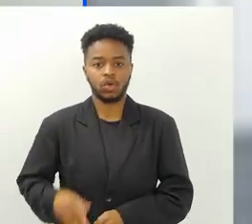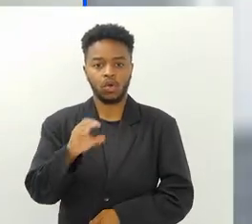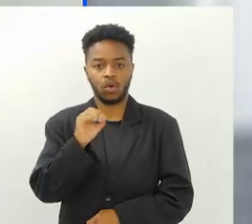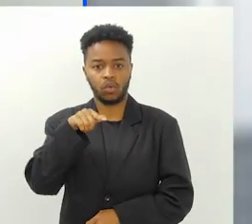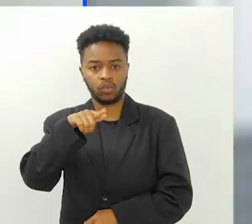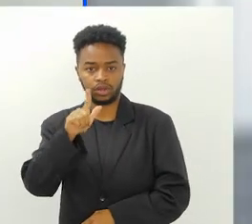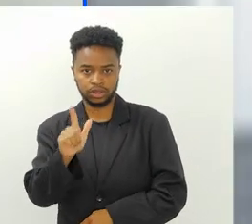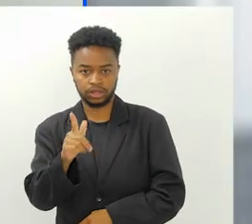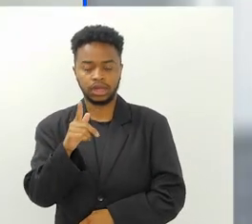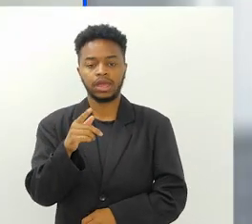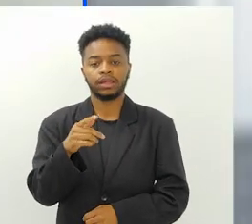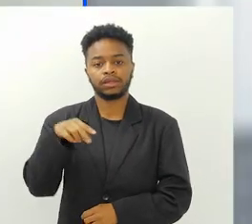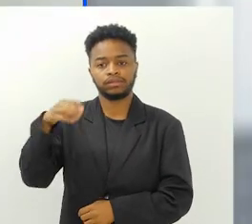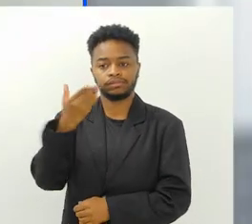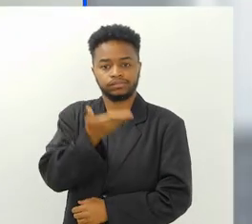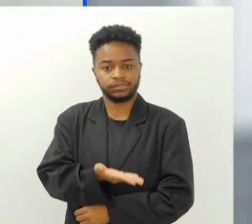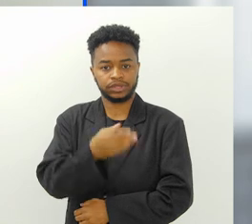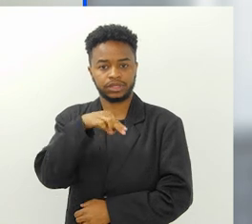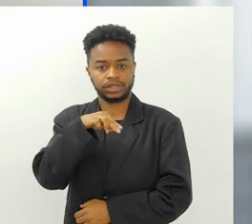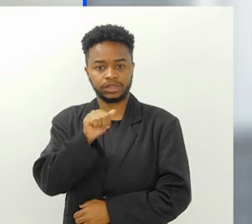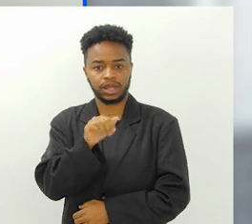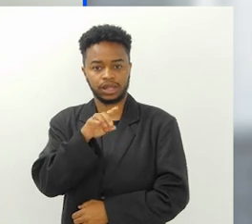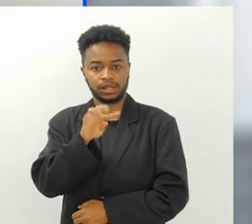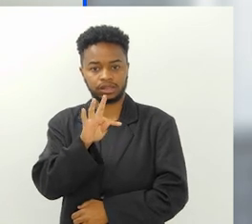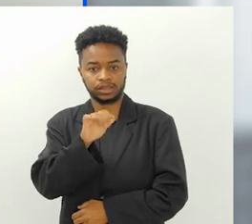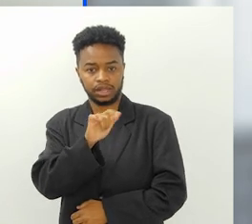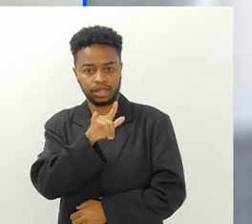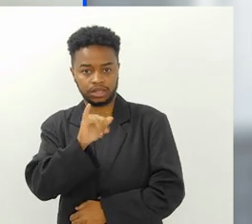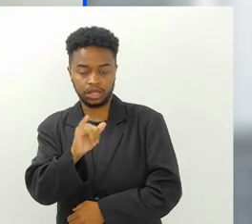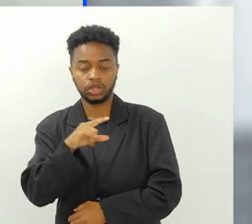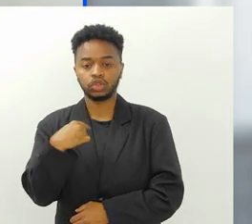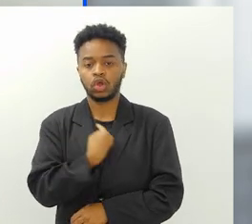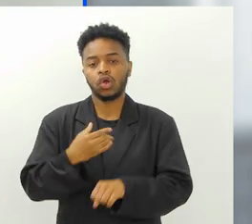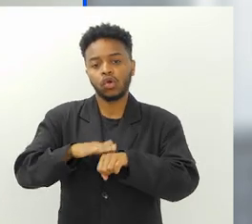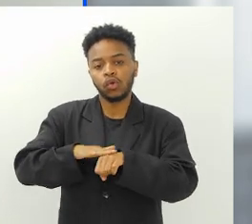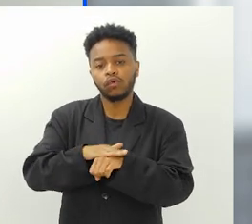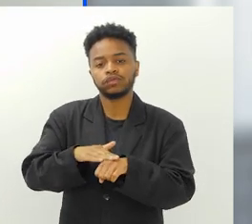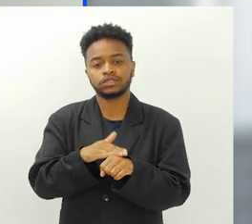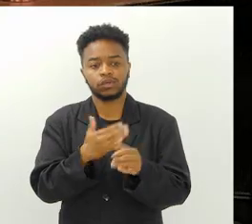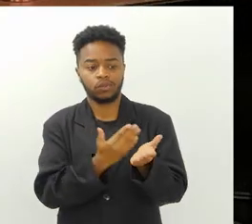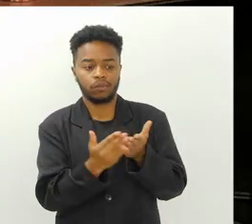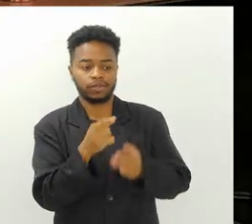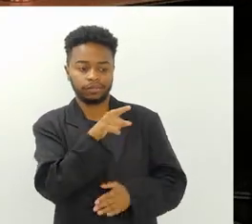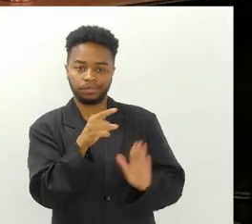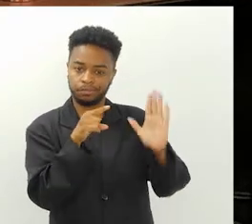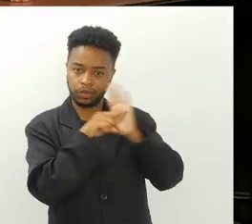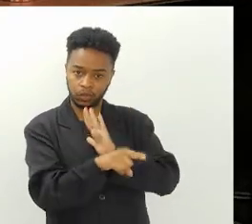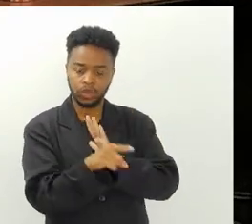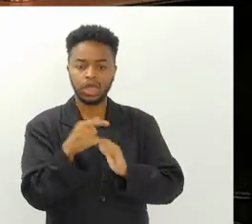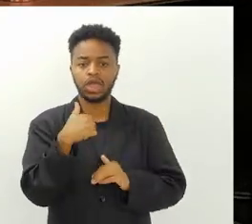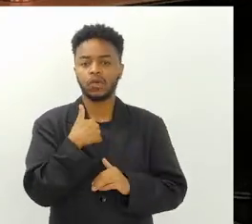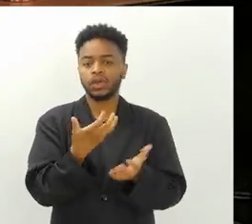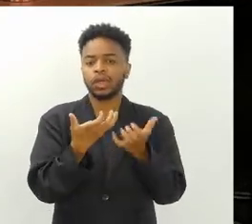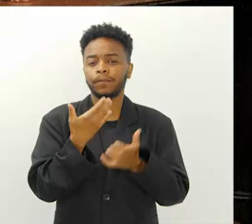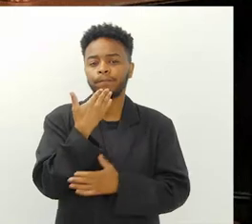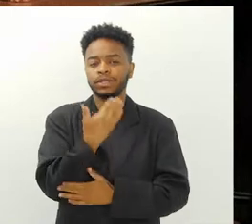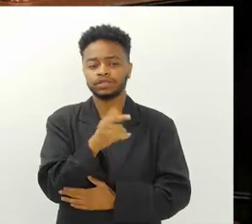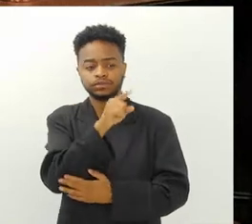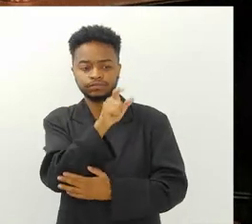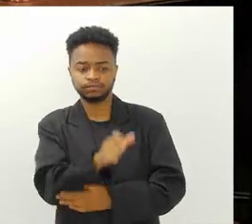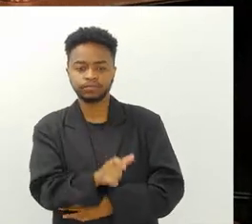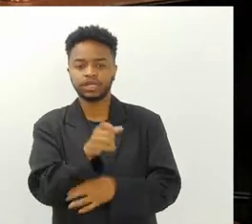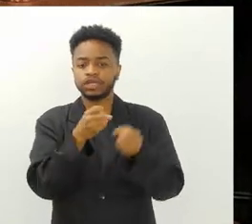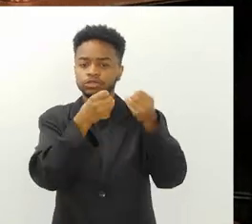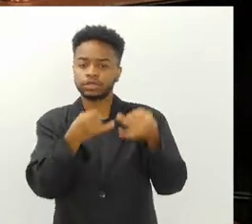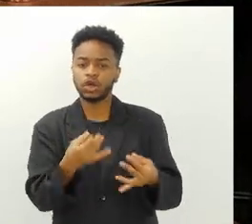Sea Shepherd Brasil, Nathalie Gil. Nós vamos começar com a Nathalie. Eu gostaria que você detalhasse